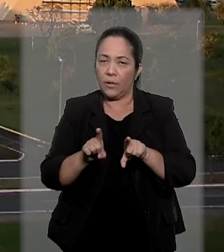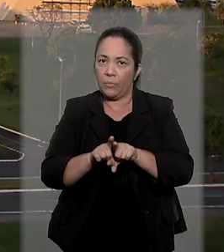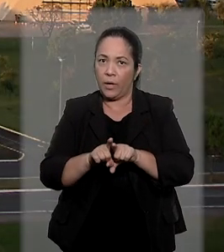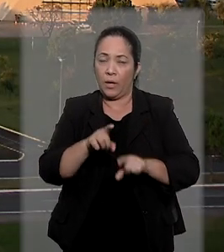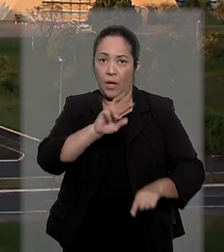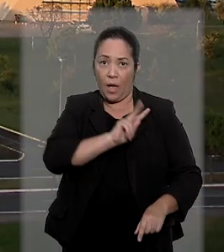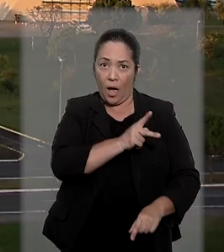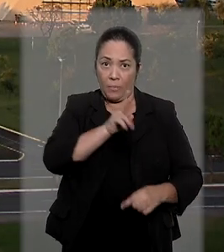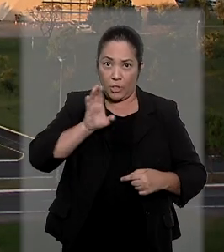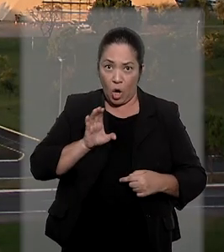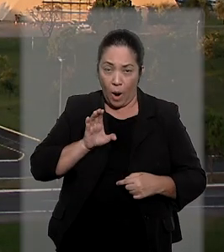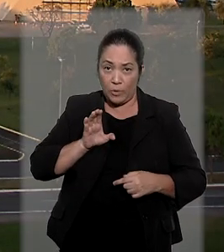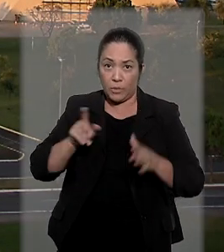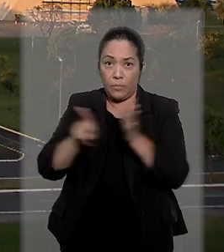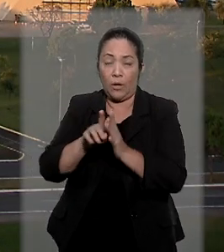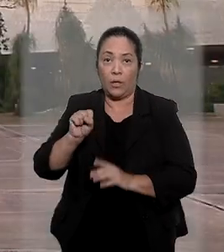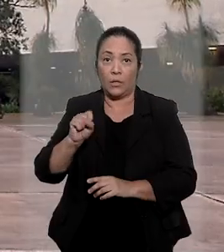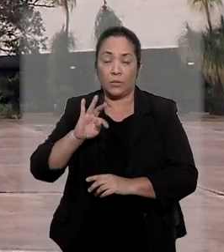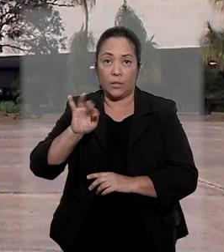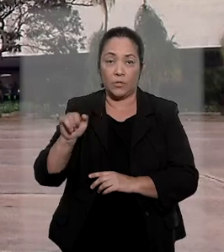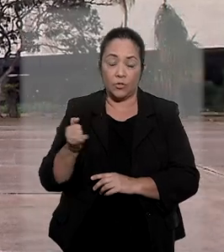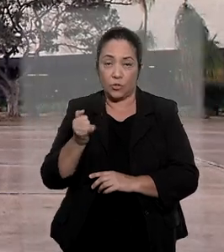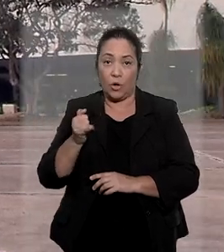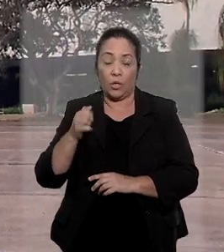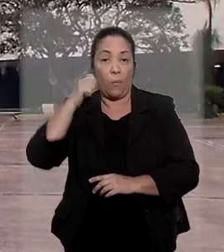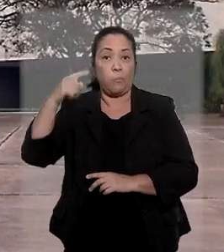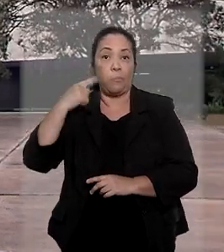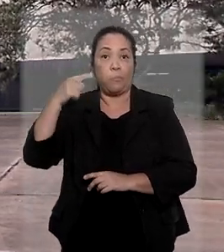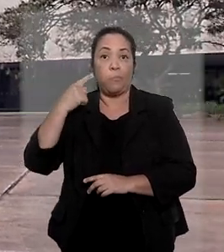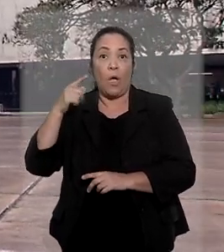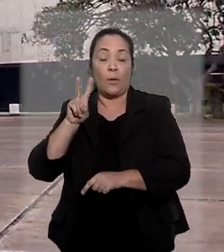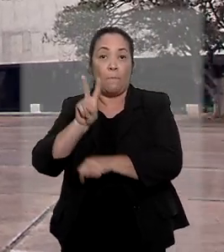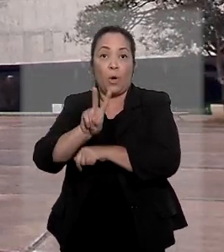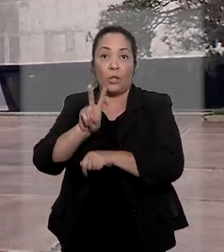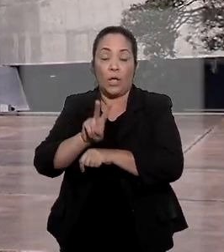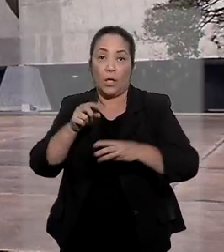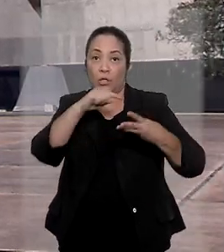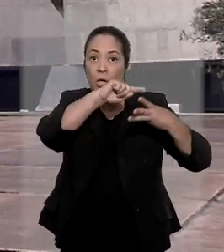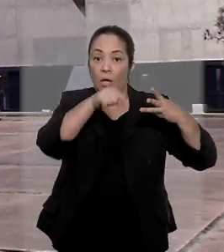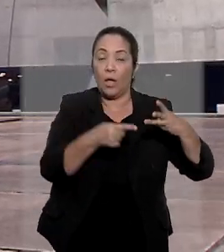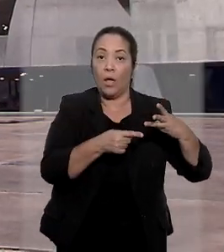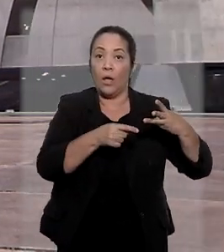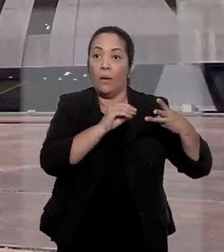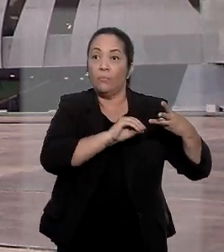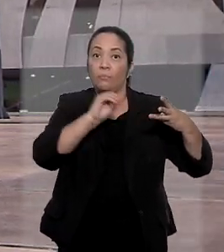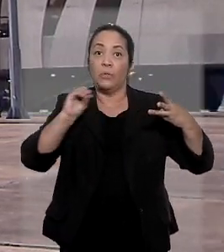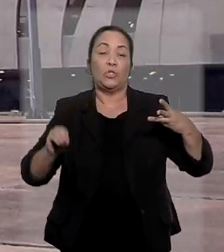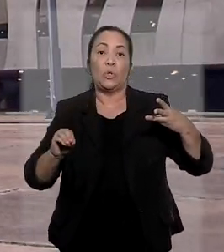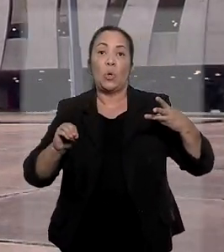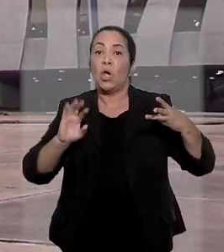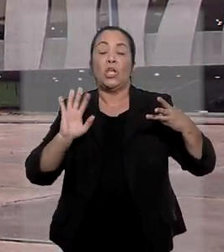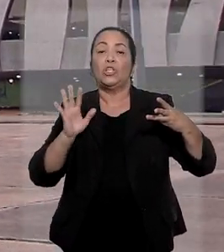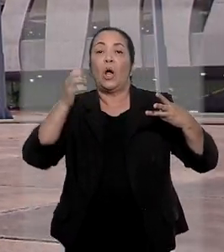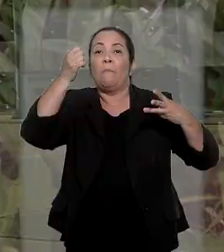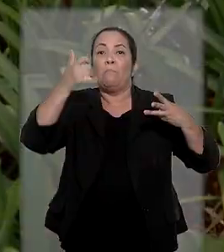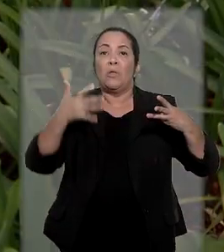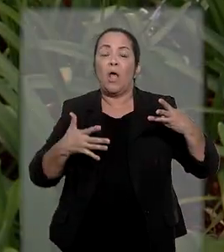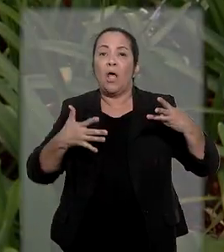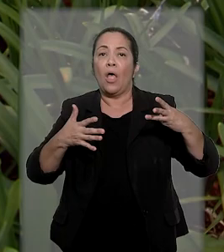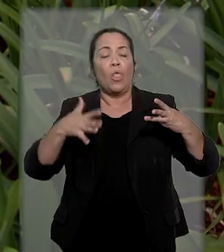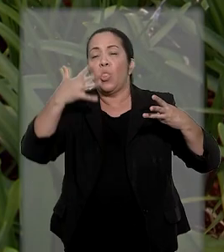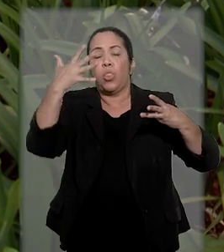em habeas corpus dirigido ao STJ, a defesa dos acusados alega que a transferência foi baseada em meras conjecturas,